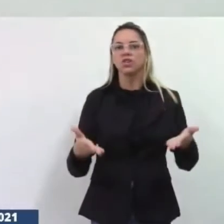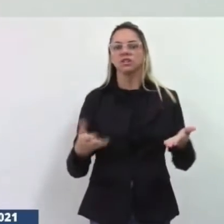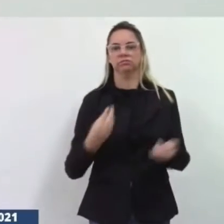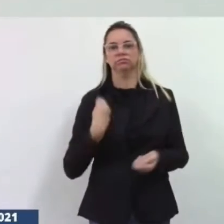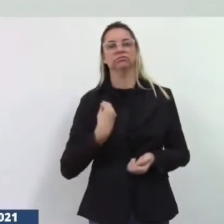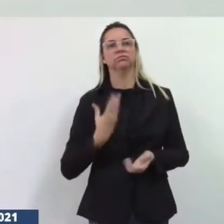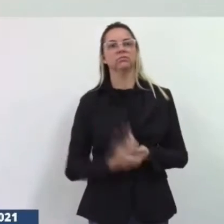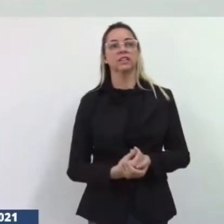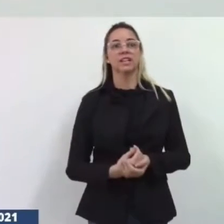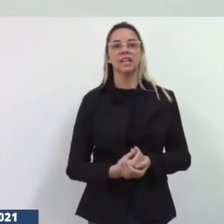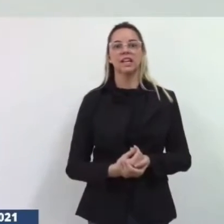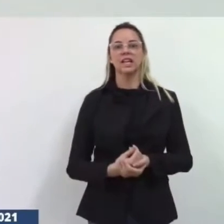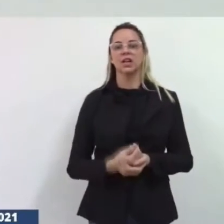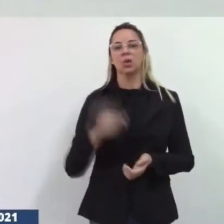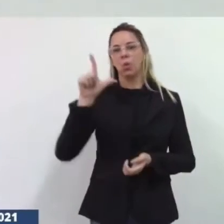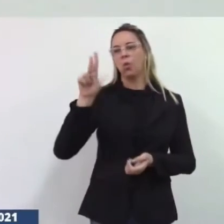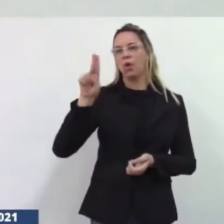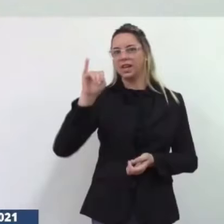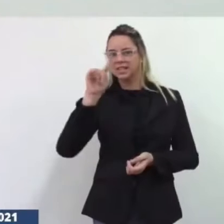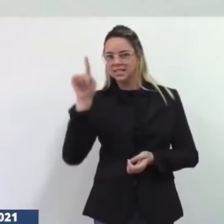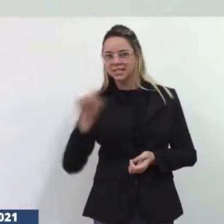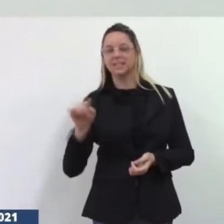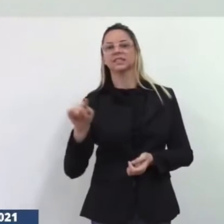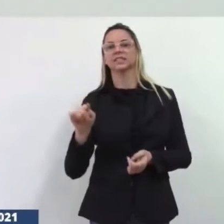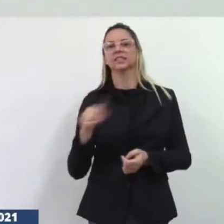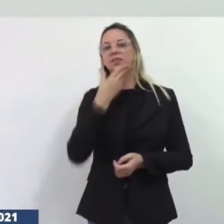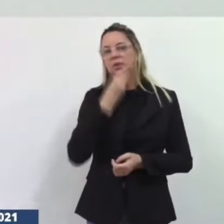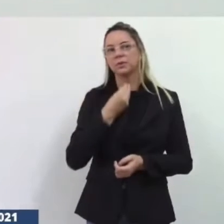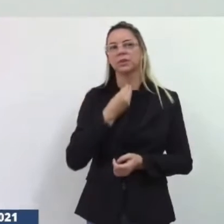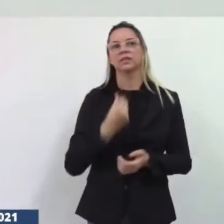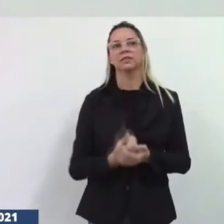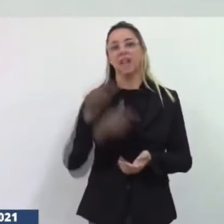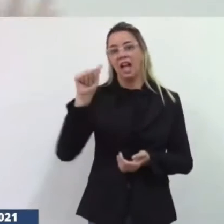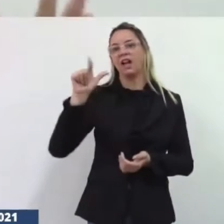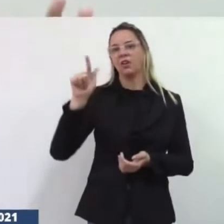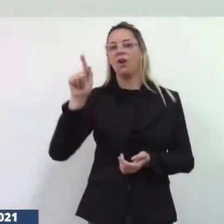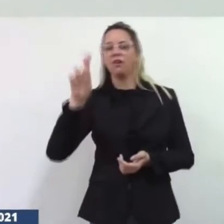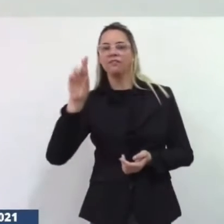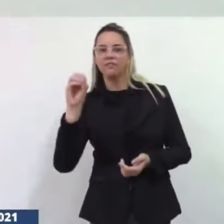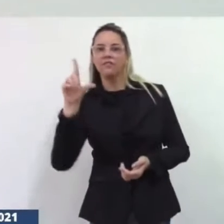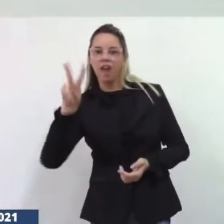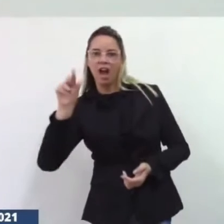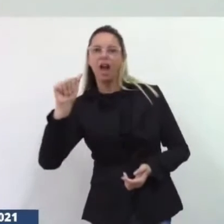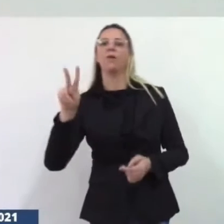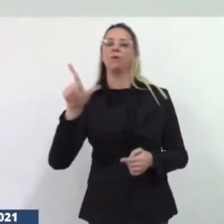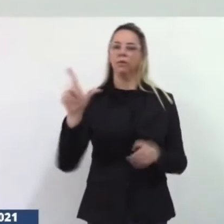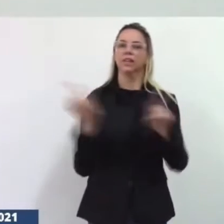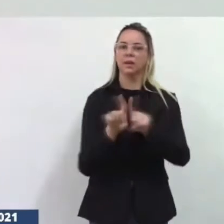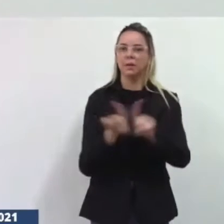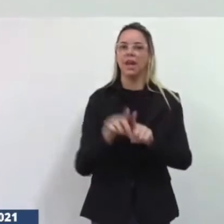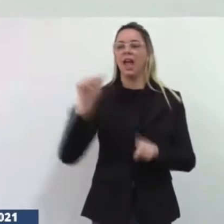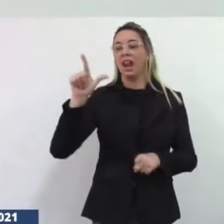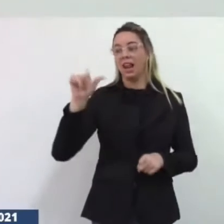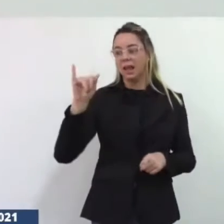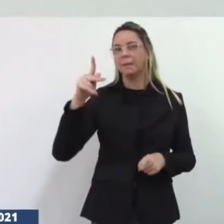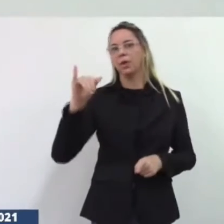a Seu Luizinho, da Casa São Luiz, a Valmi, da Agroval, Seu Alípio, da Granja Costa Zé Pimenta lá do